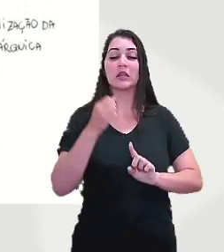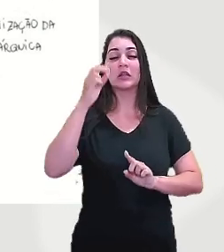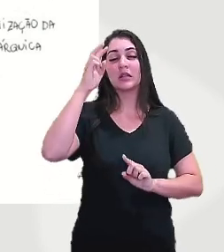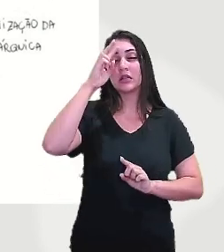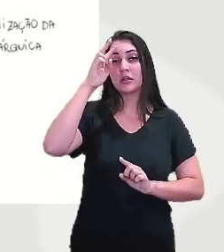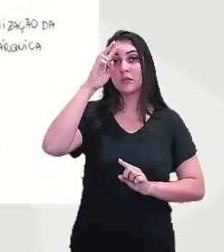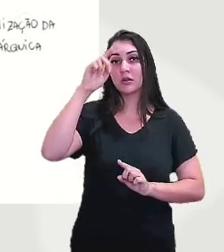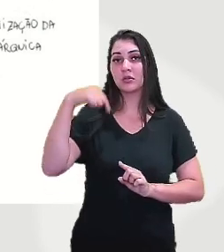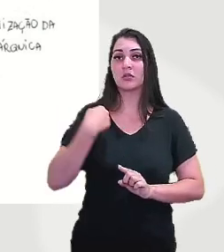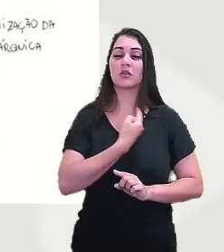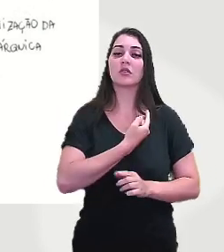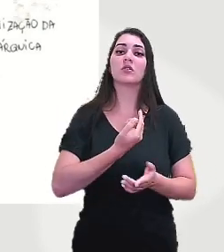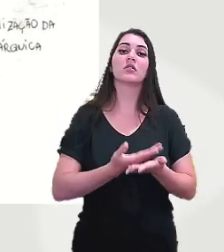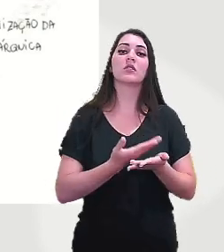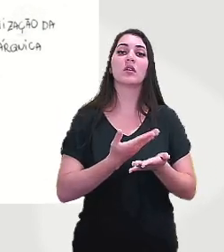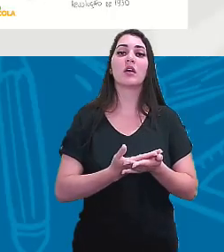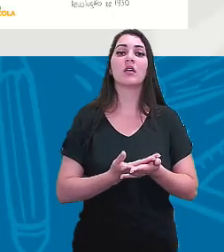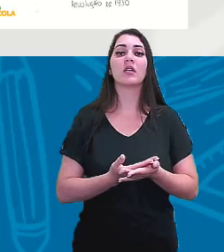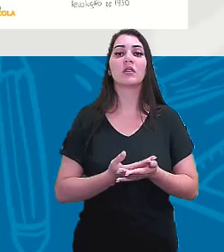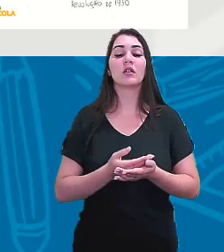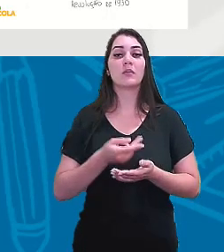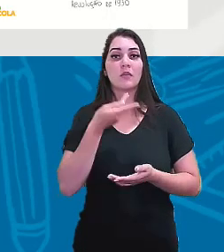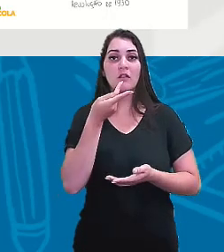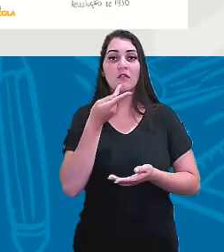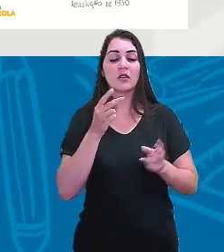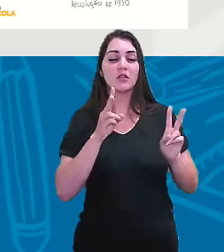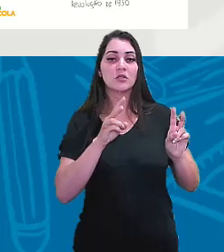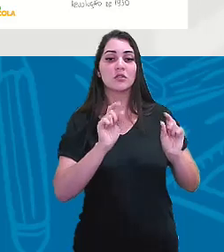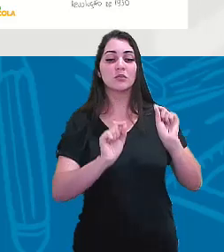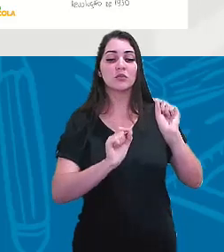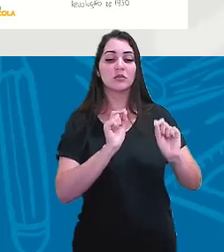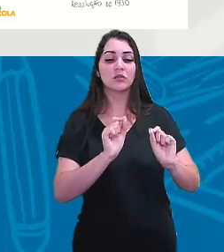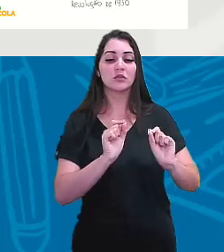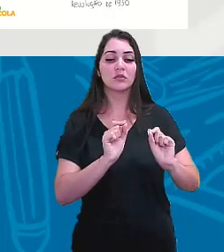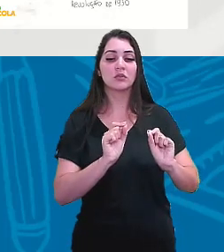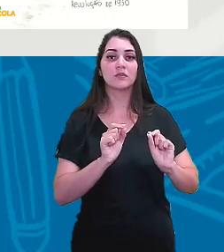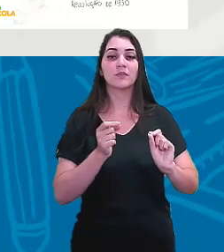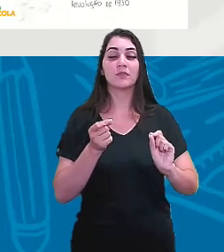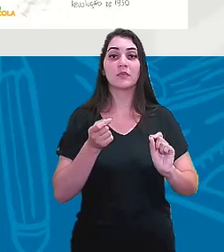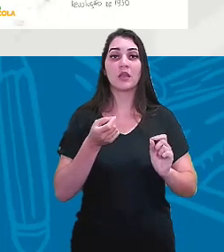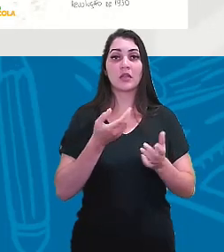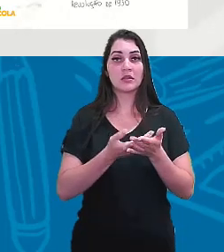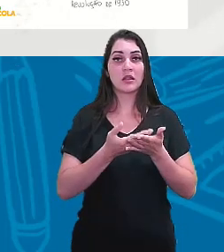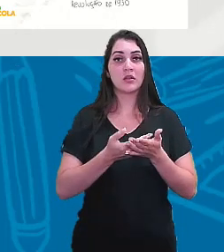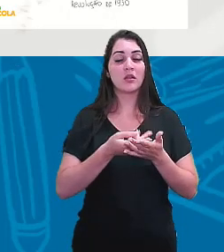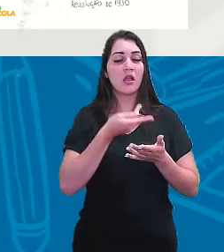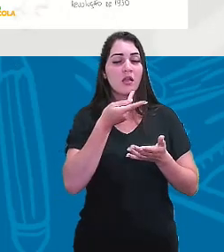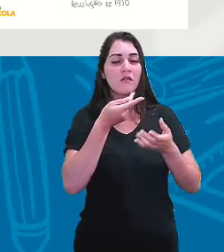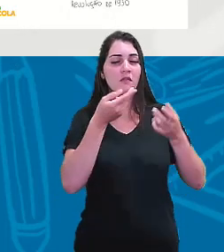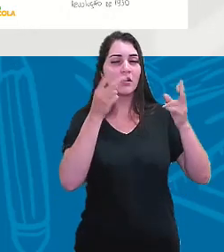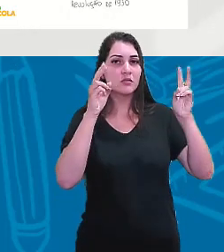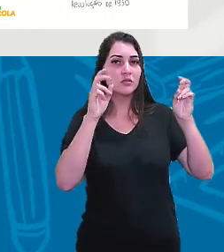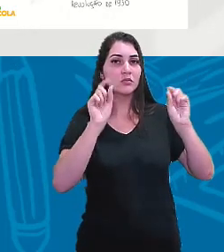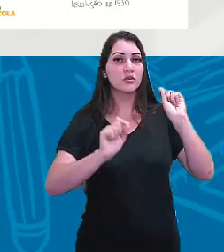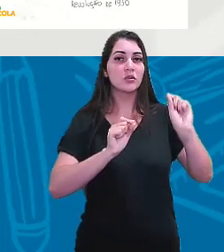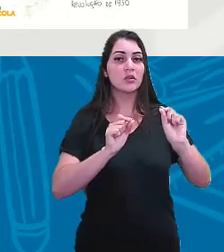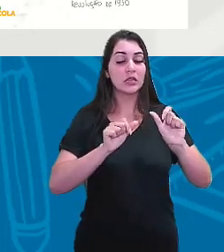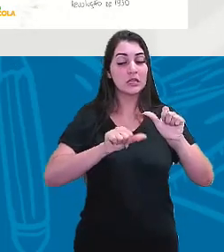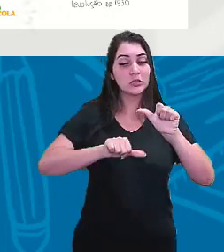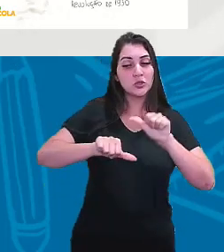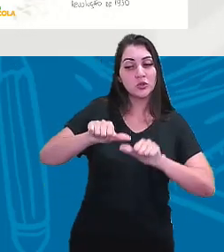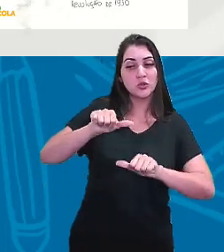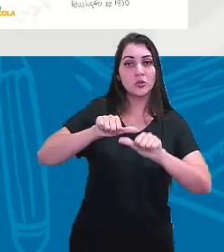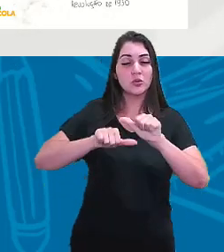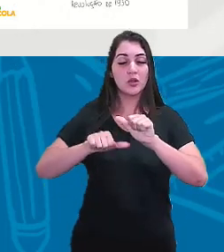sobre, você pode voltar aqui para mim, essa aula é falar sobre como isso vai alterar, do ponto de